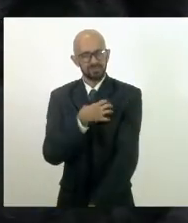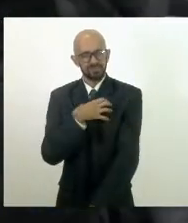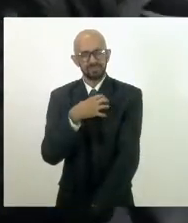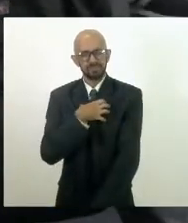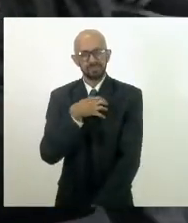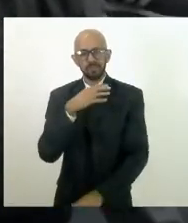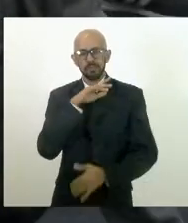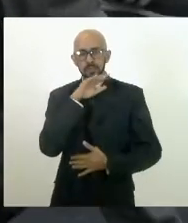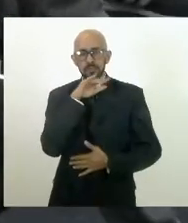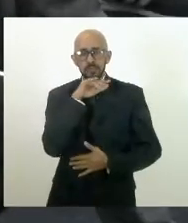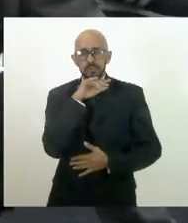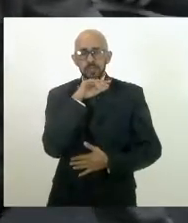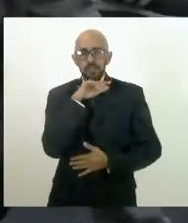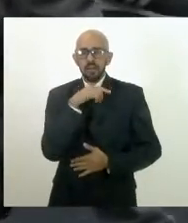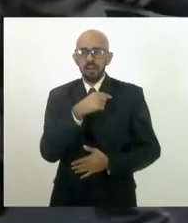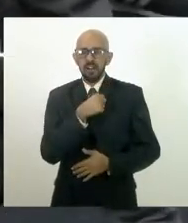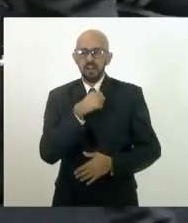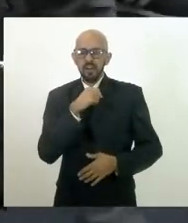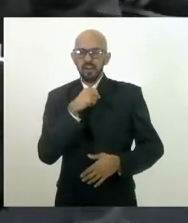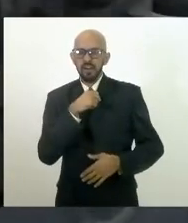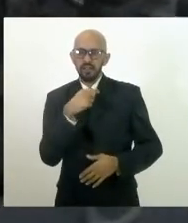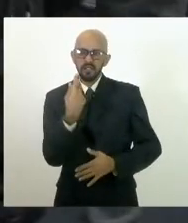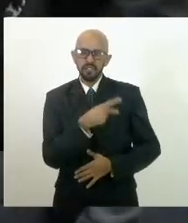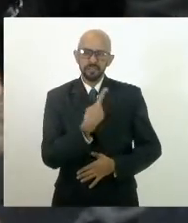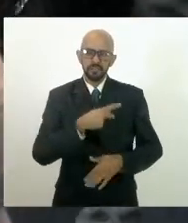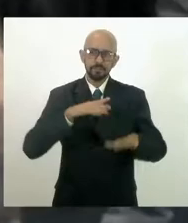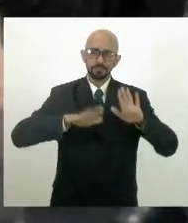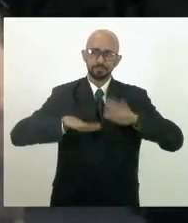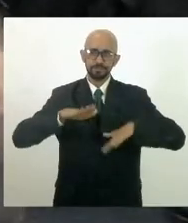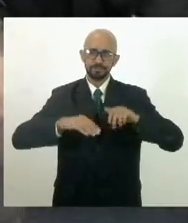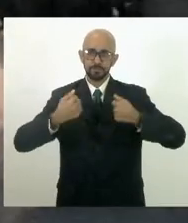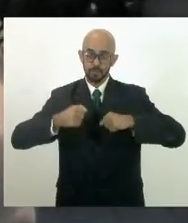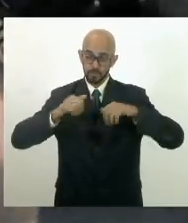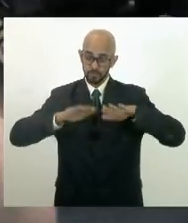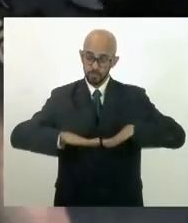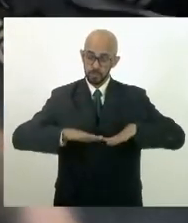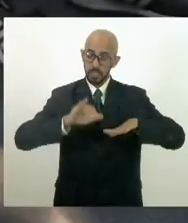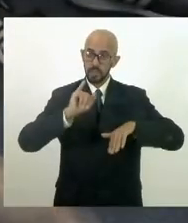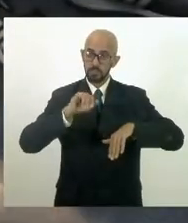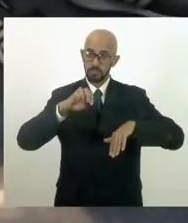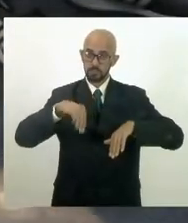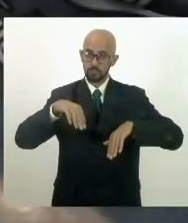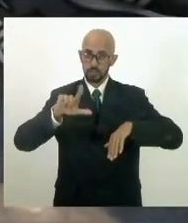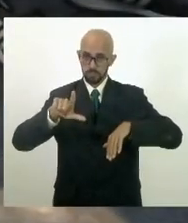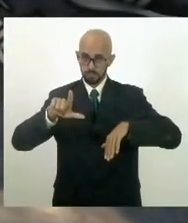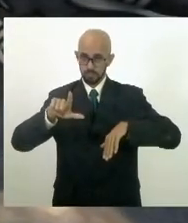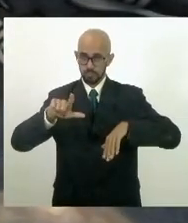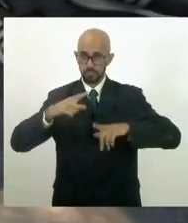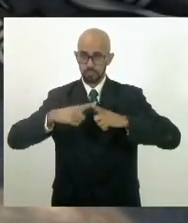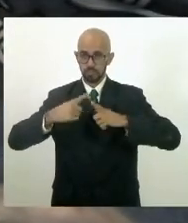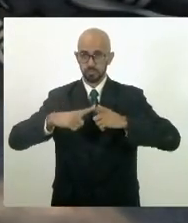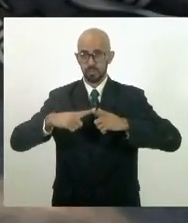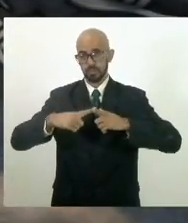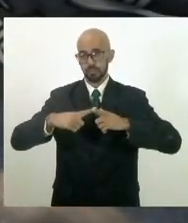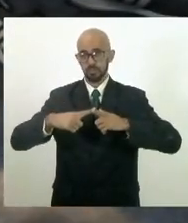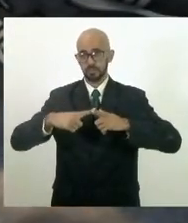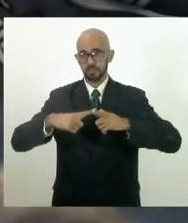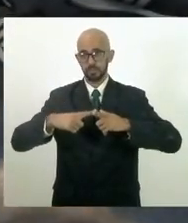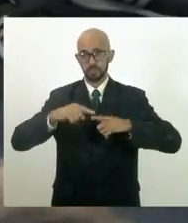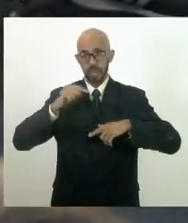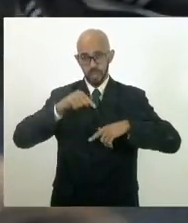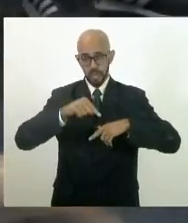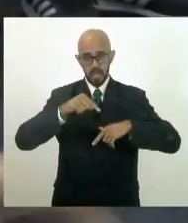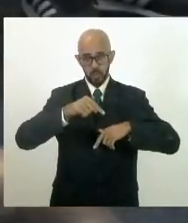usam, deputados, muitas das vezes precisam ficar lá no IML, porque é com